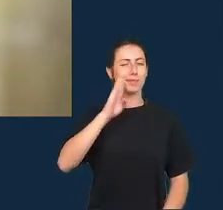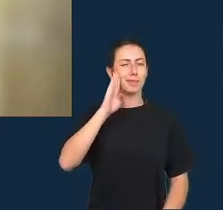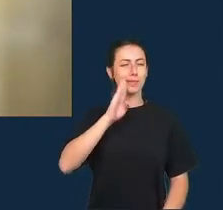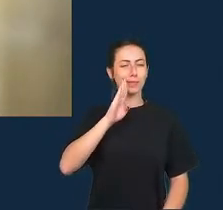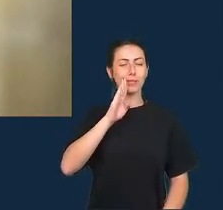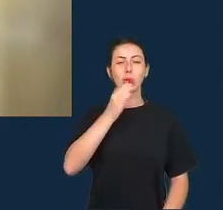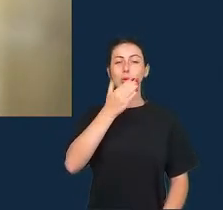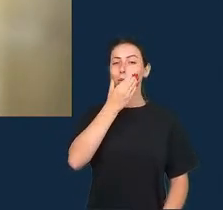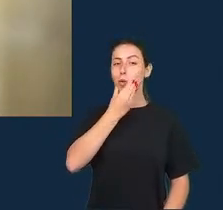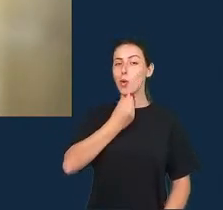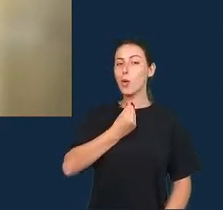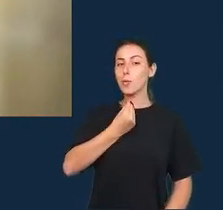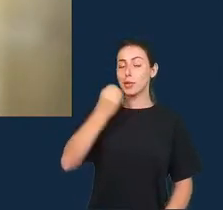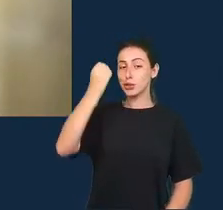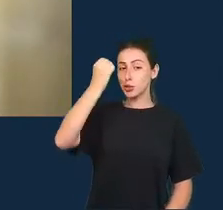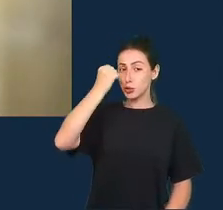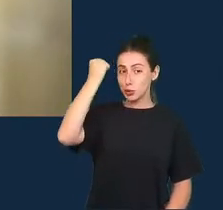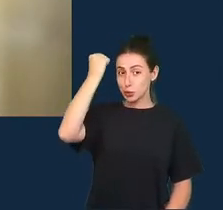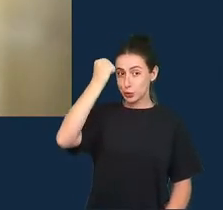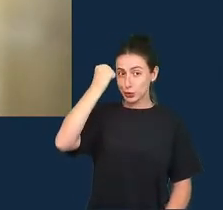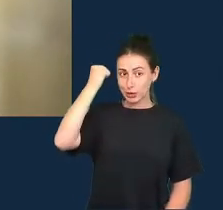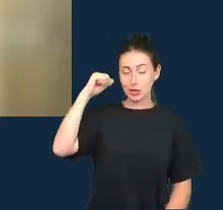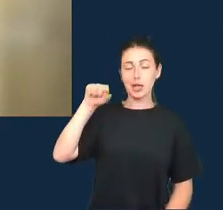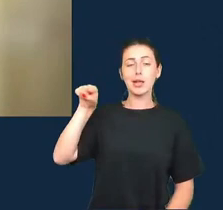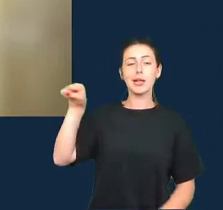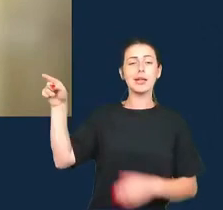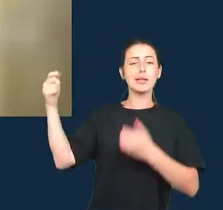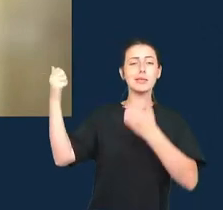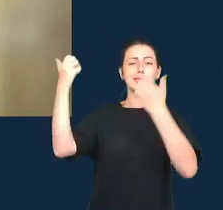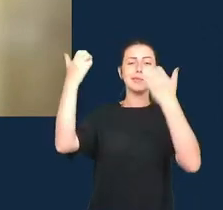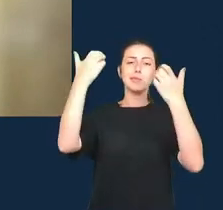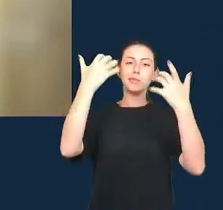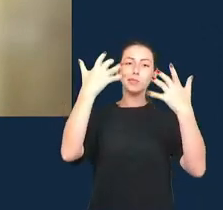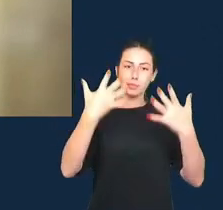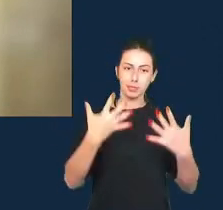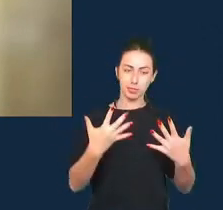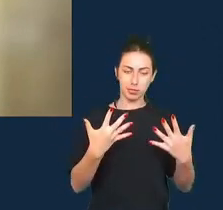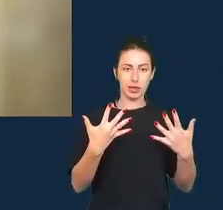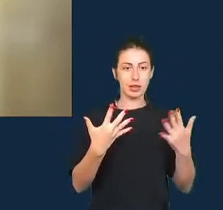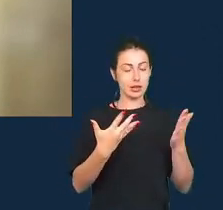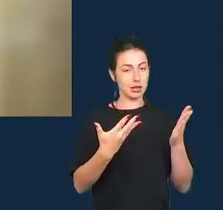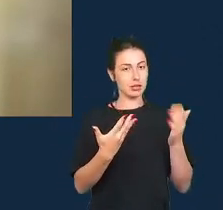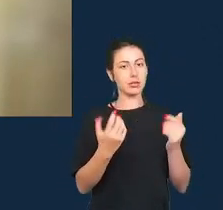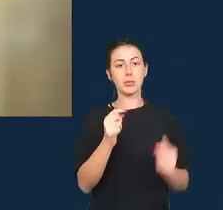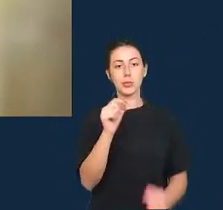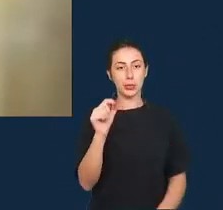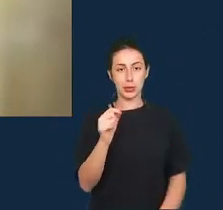Donald McKenzie que fala que os módulos não